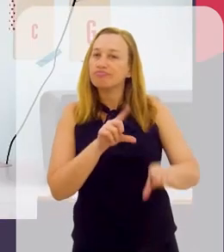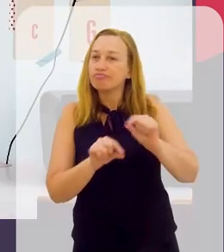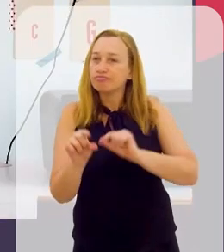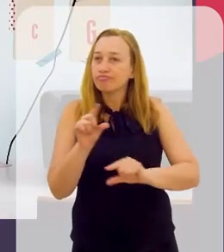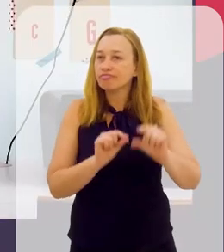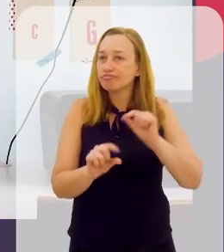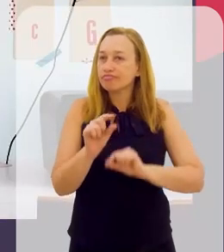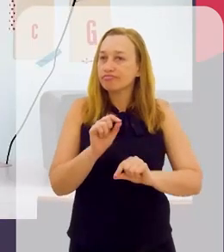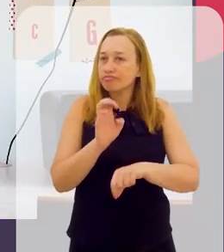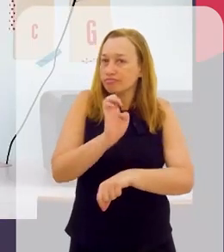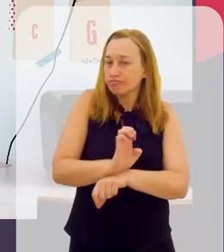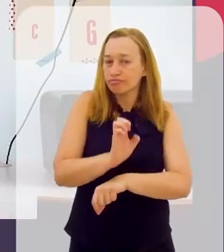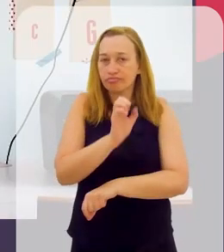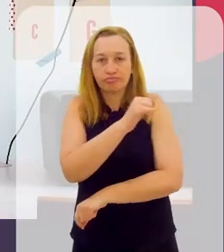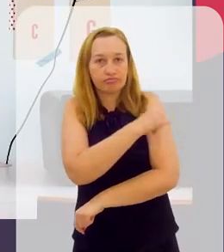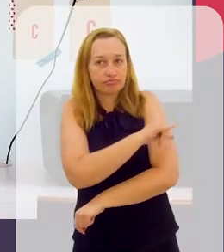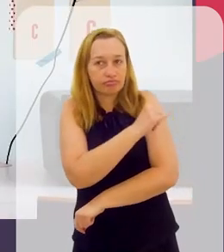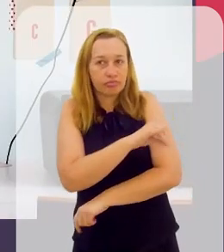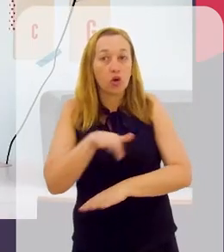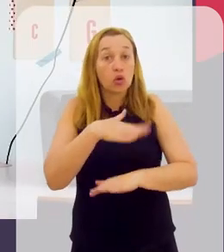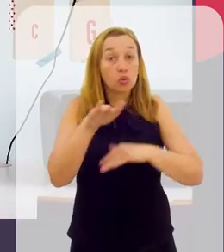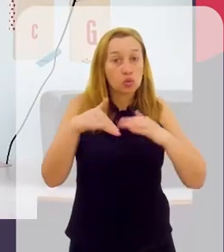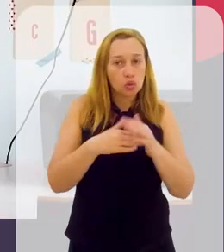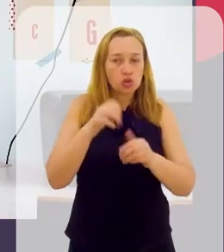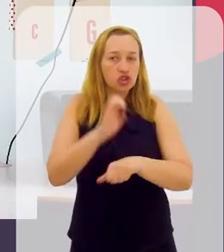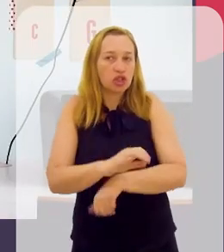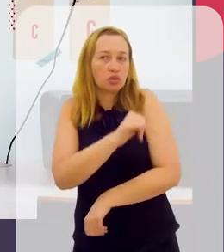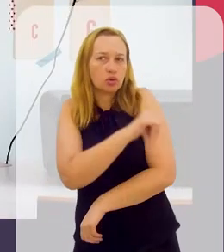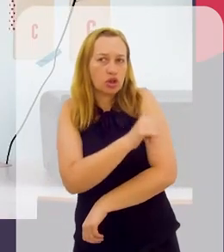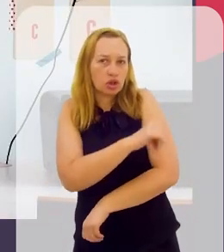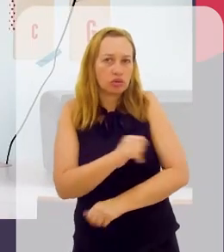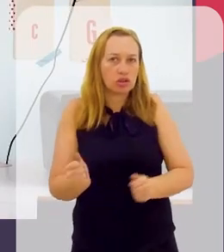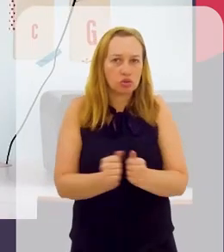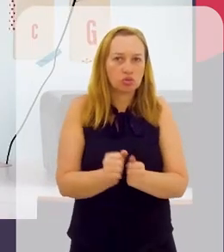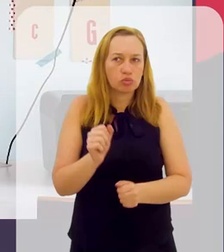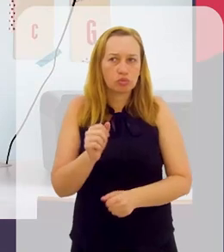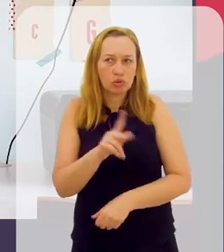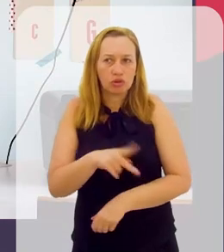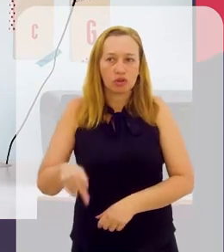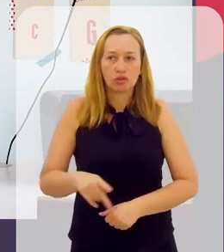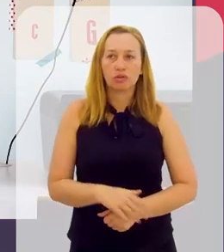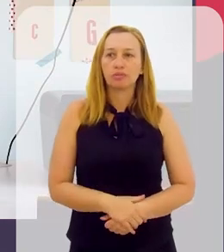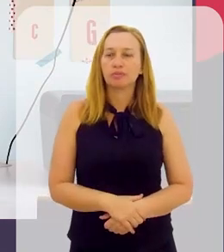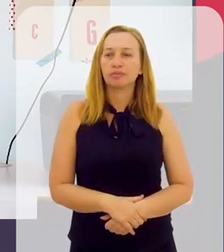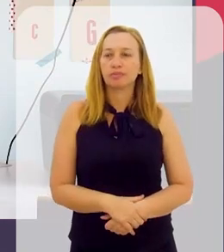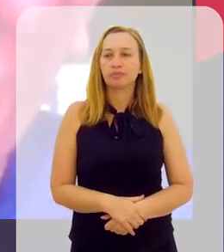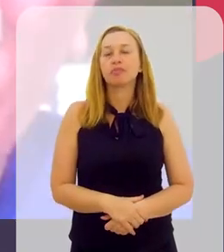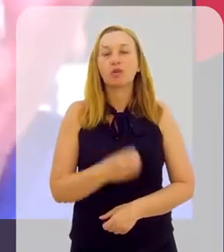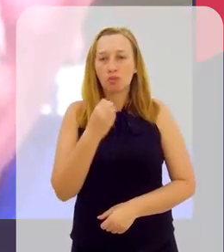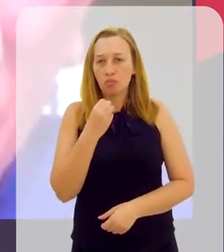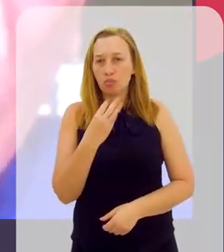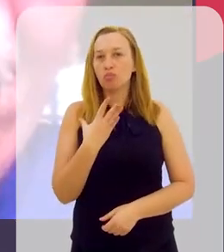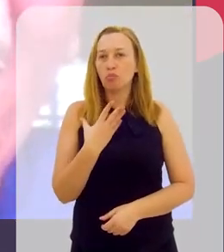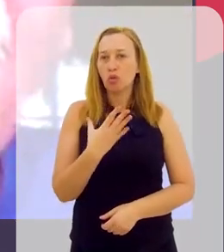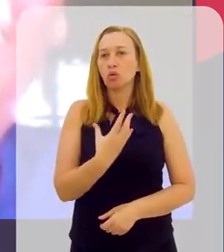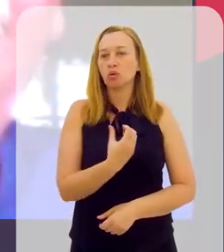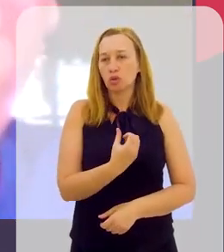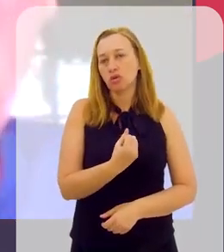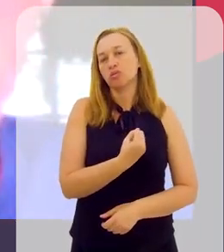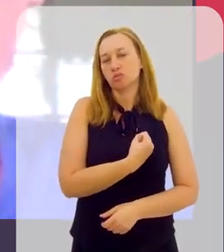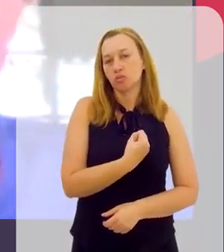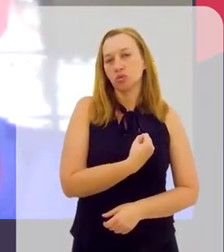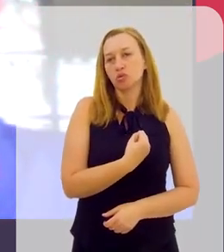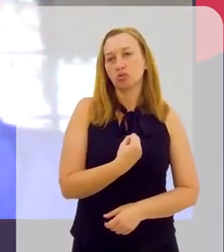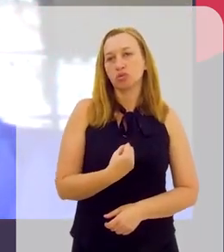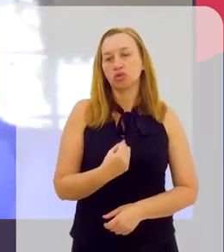é uma seleção no Estado do Rio? É todo o Estado do Rio que participa, professor? É uma boa parte.